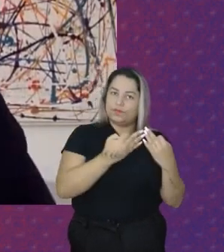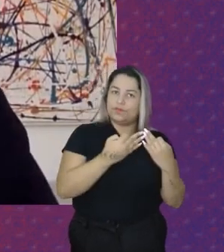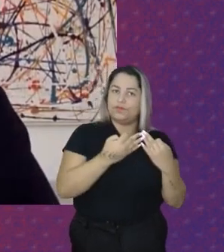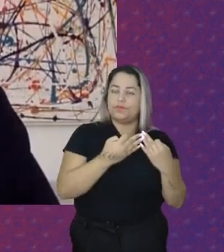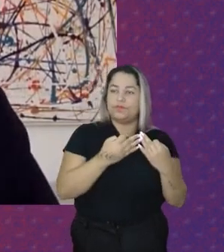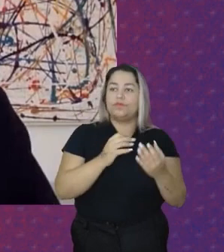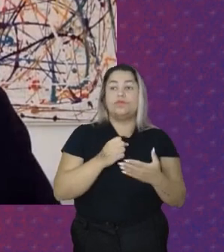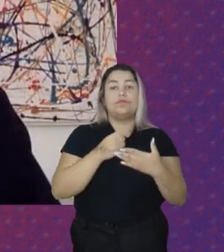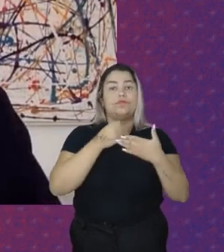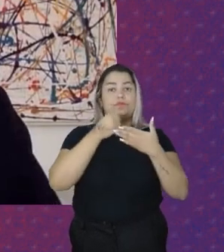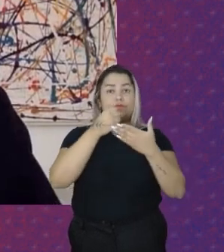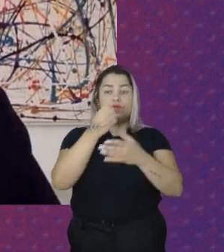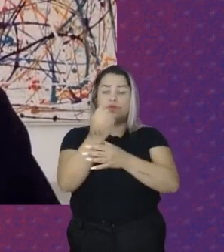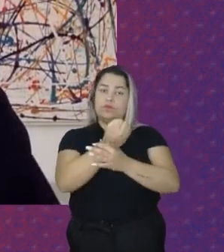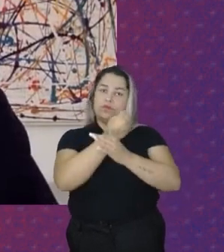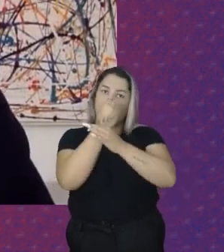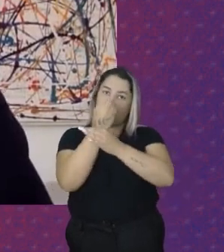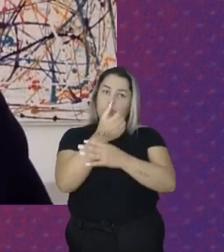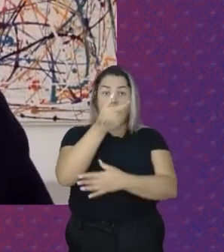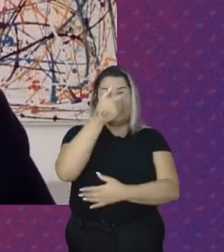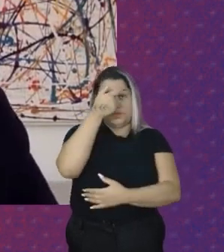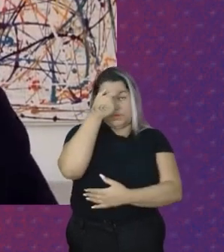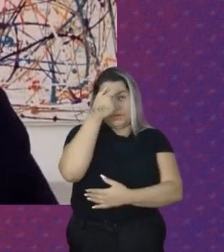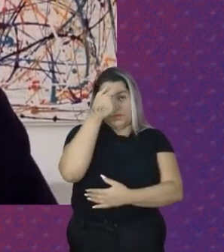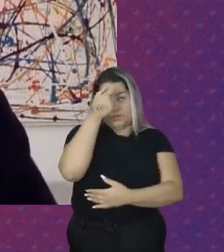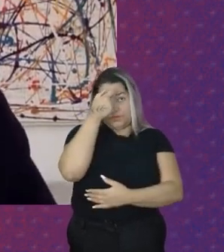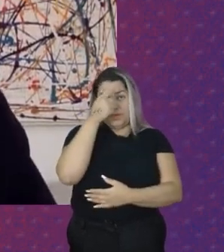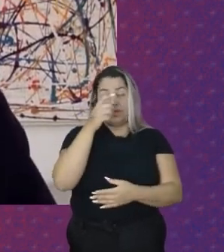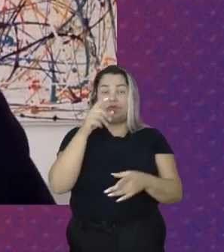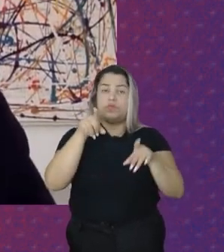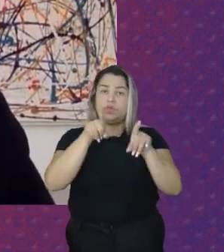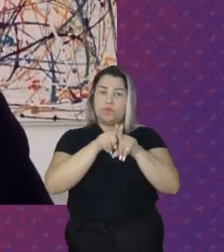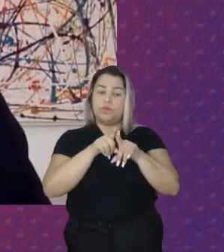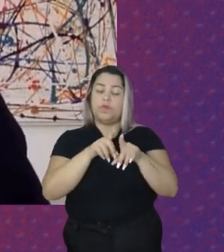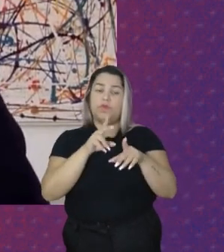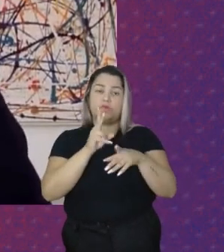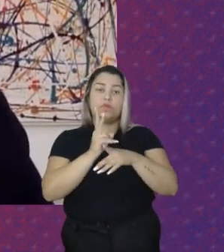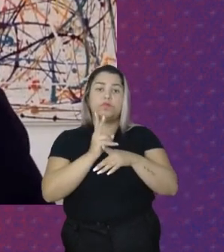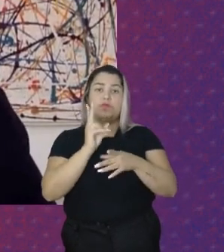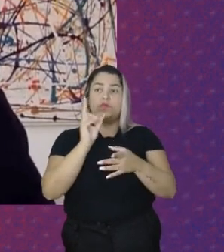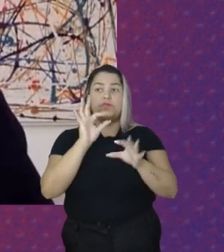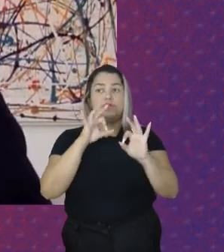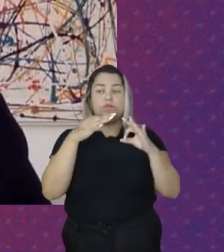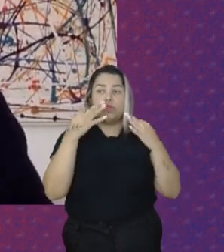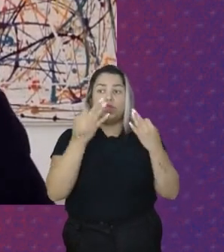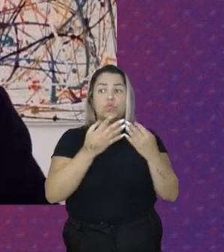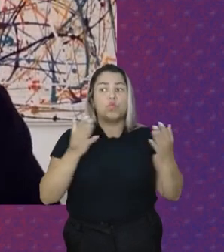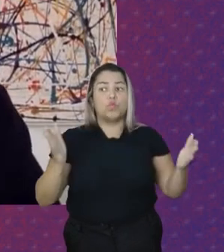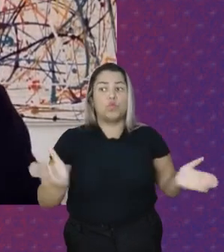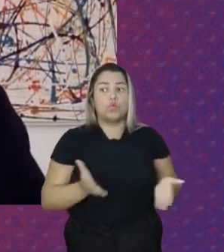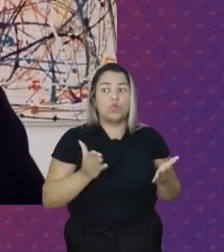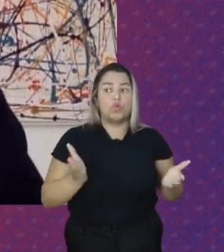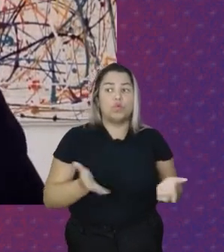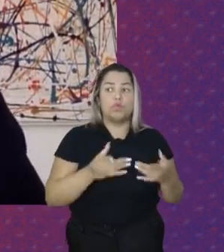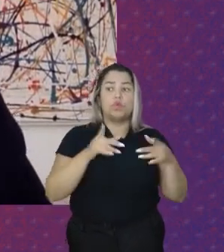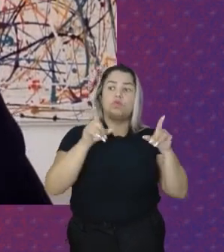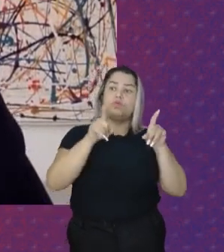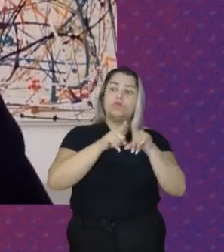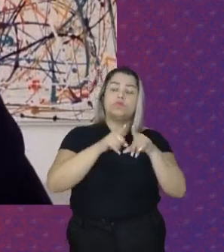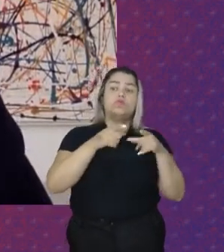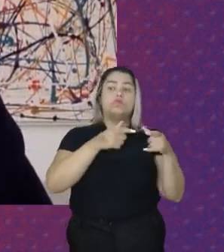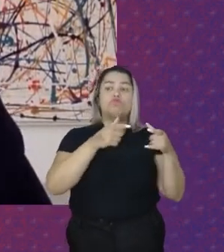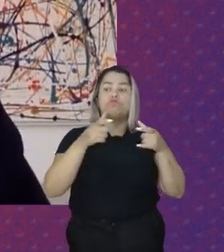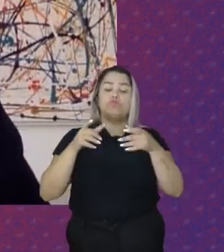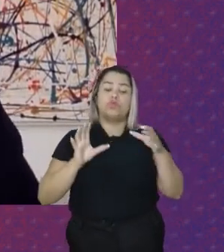fornecimento De segurança Psicológica Aos membros Familiares E o fomento Ao estabelecimento De